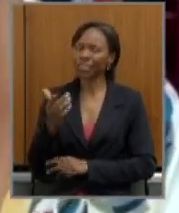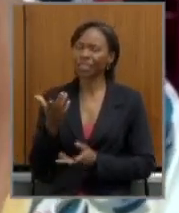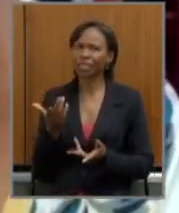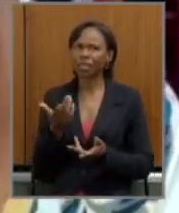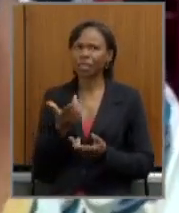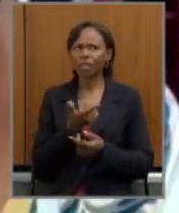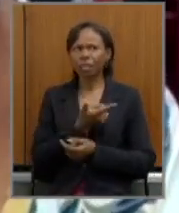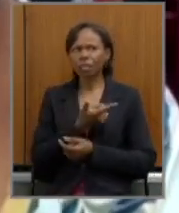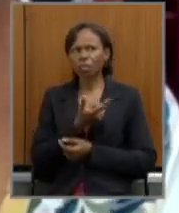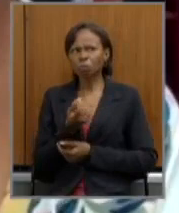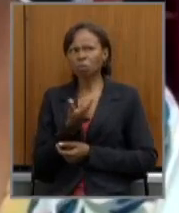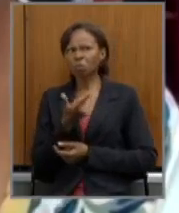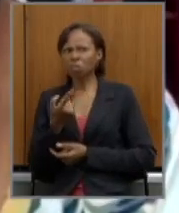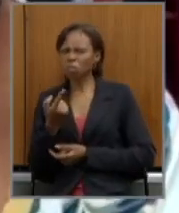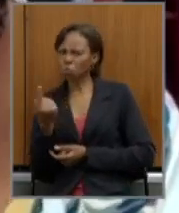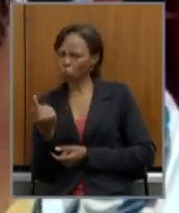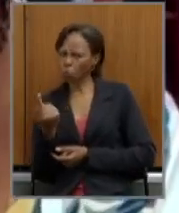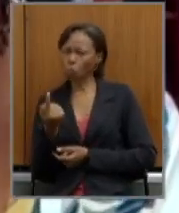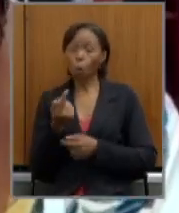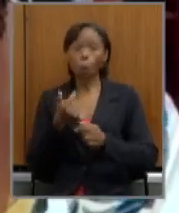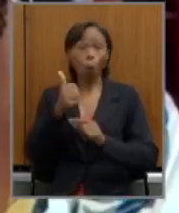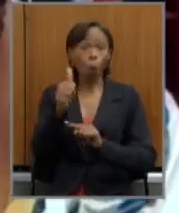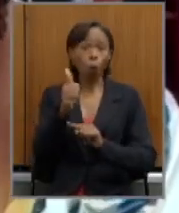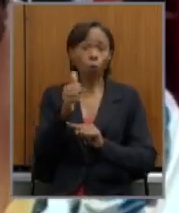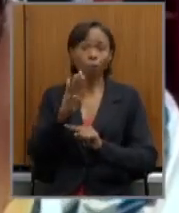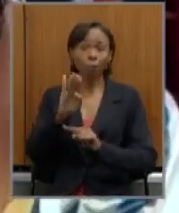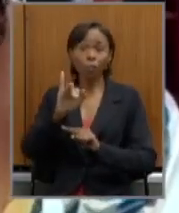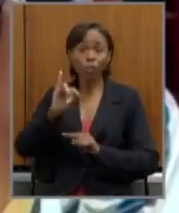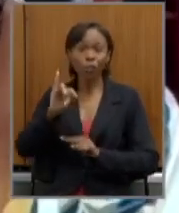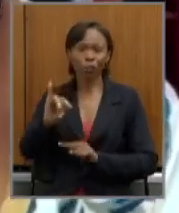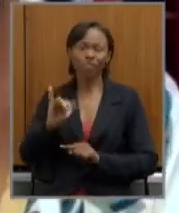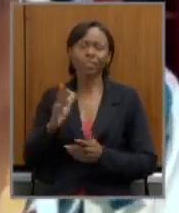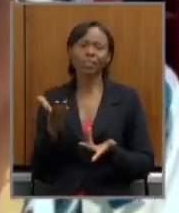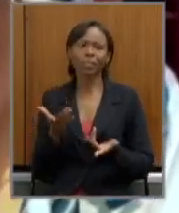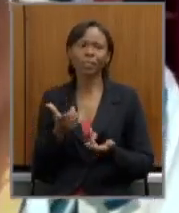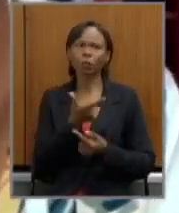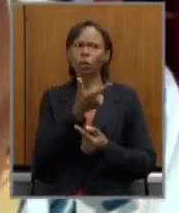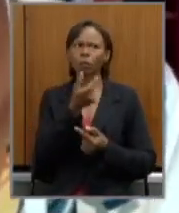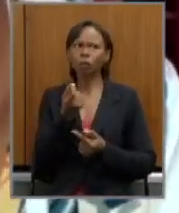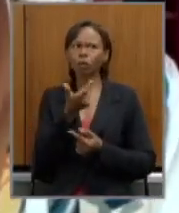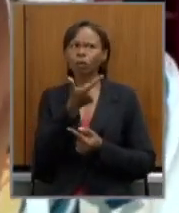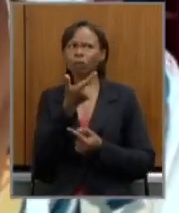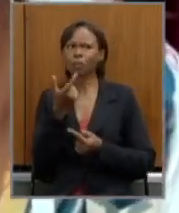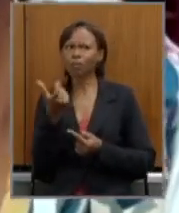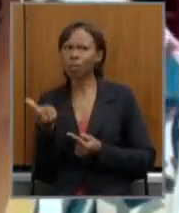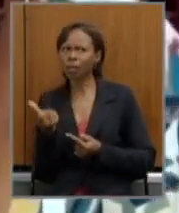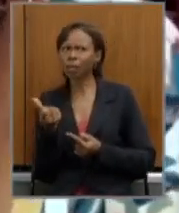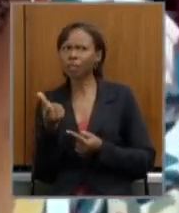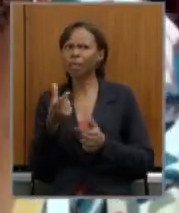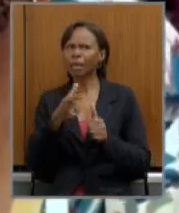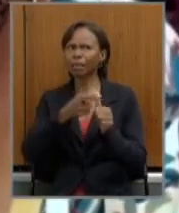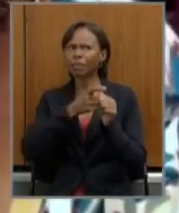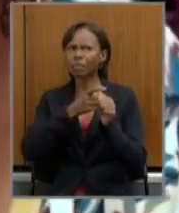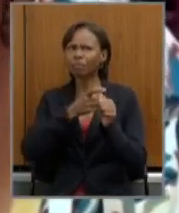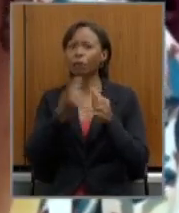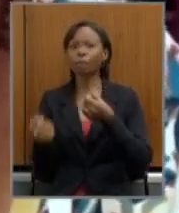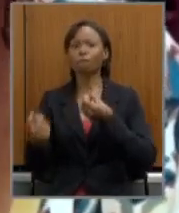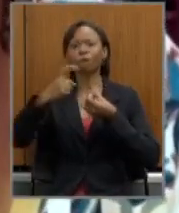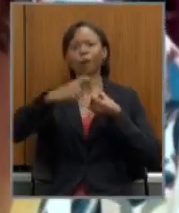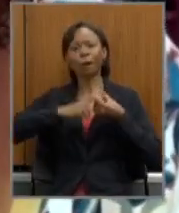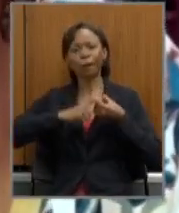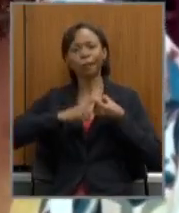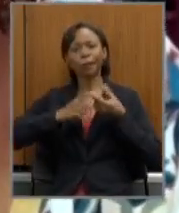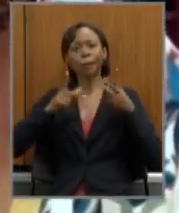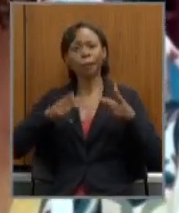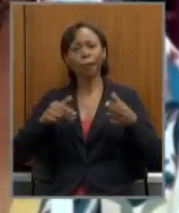a aumentar indo para 11 bilhões lá em 2026 o déficit volta a como está hoje 13